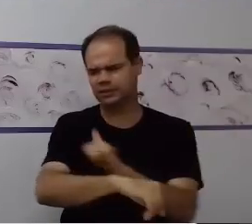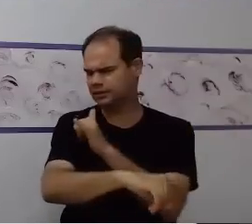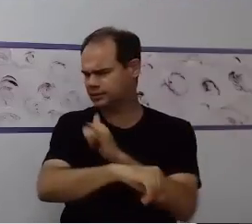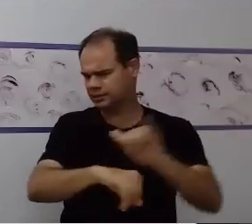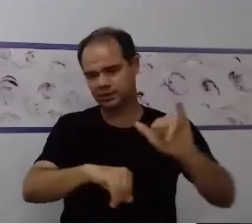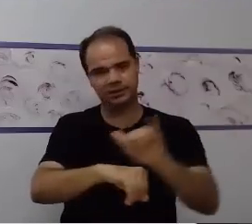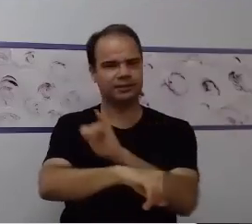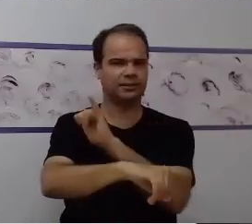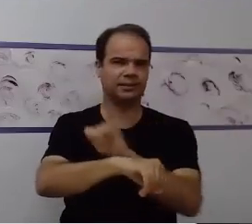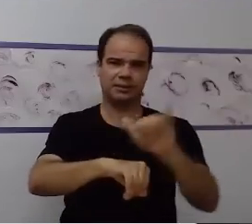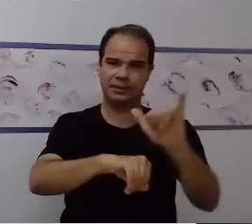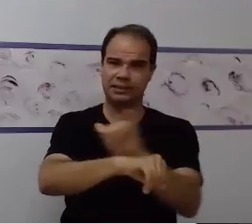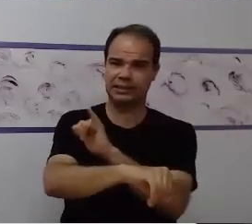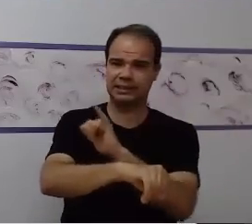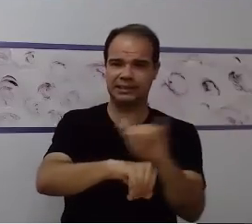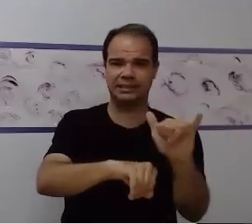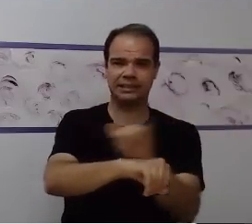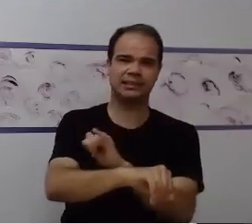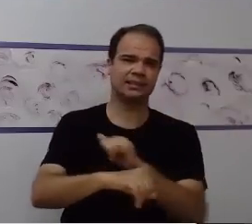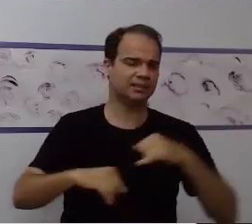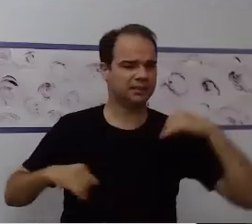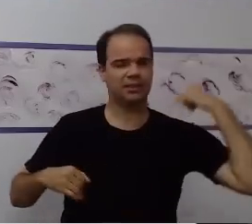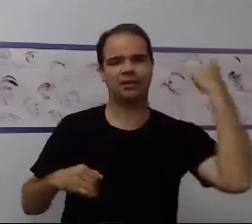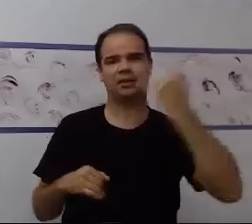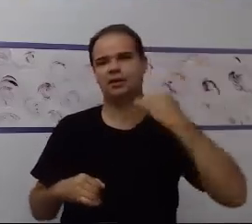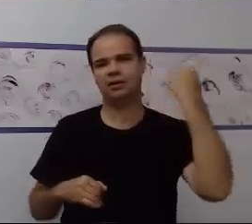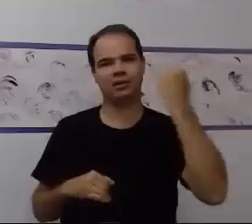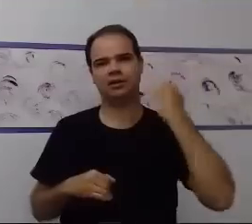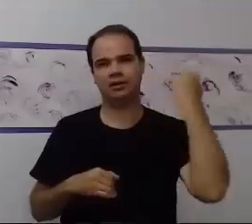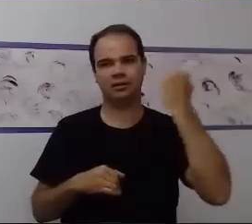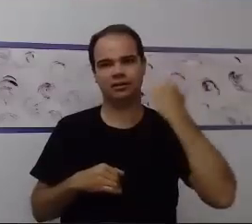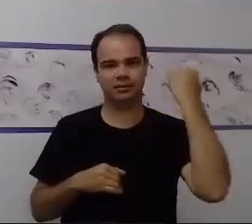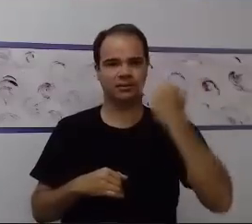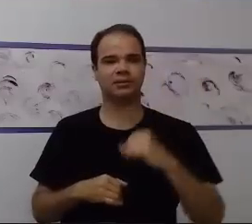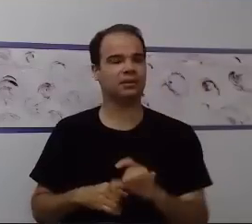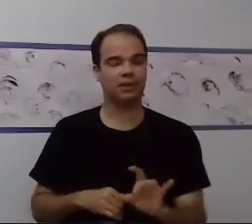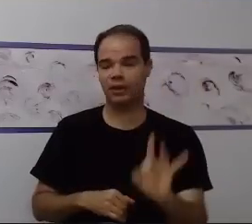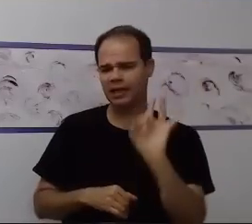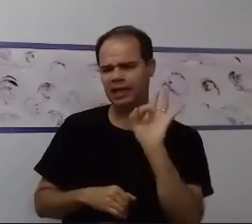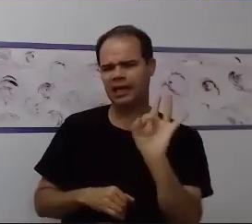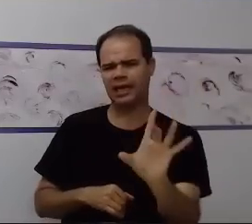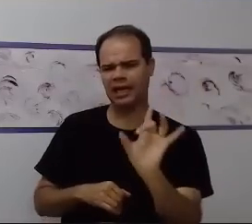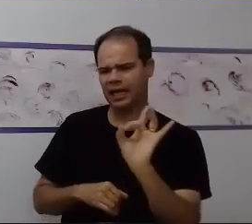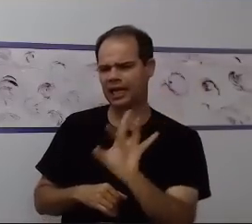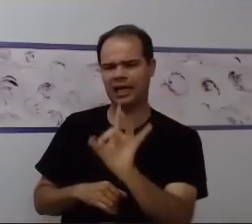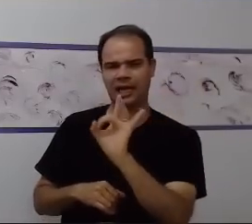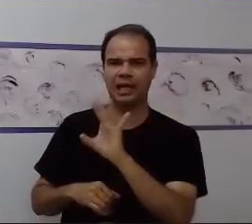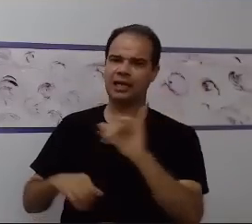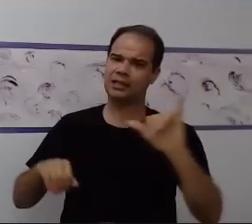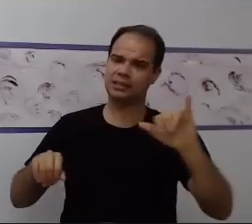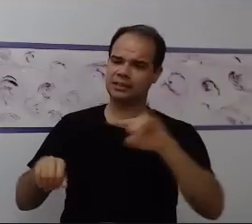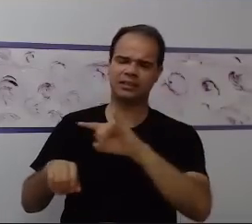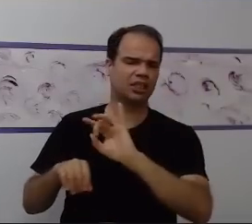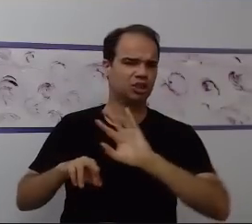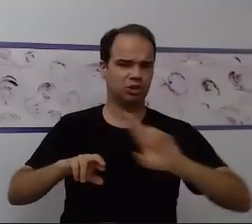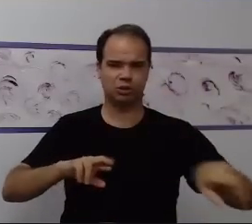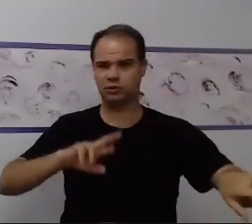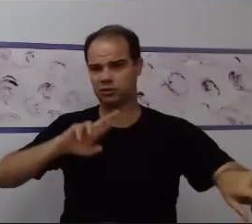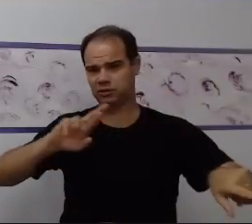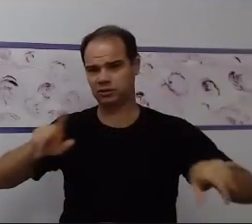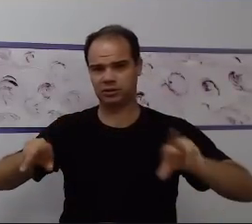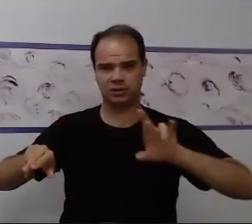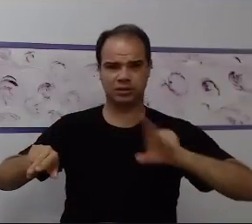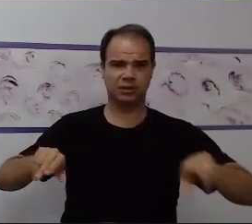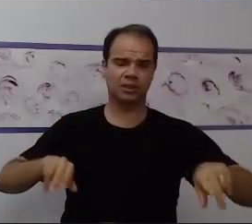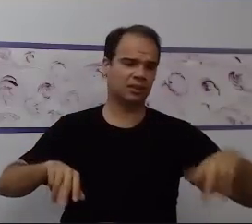específicas para essa criança é extremamente importante. E cada um tem um método, uma maneira de aprender, desenvolver. Tem